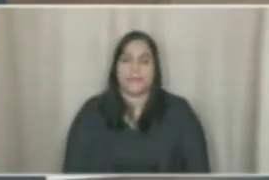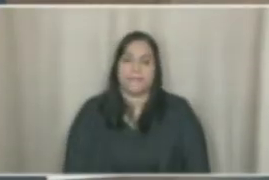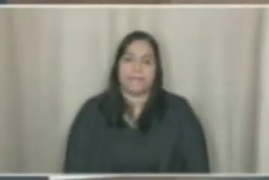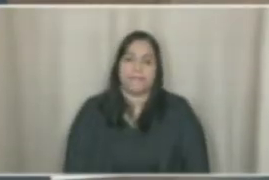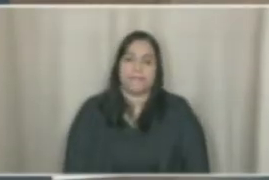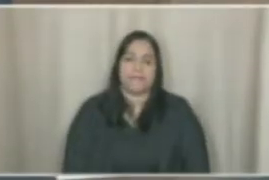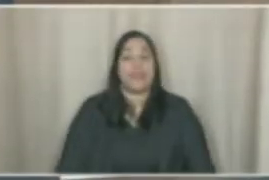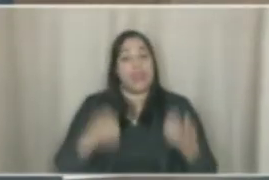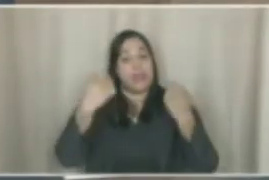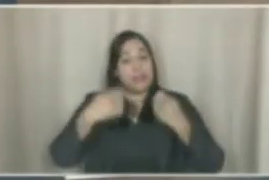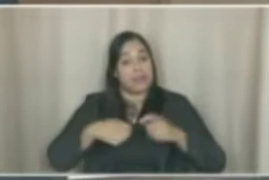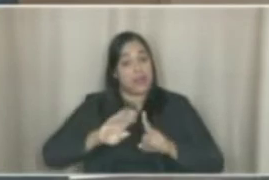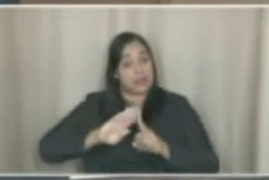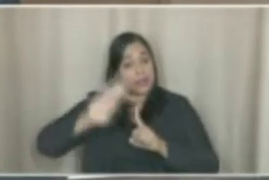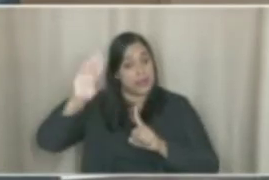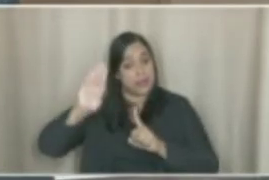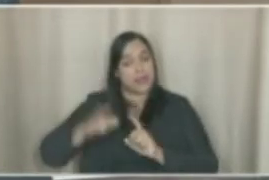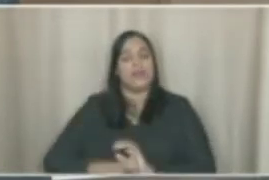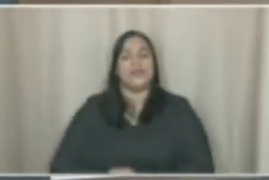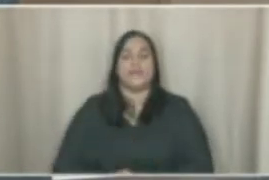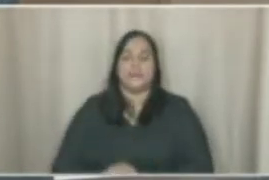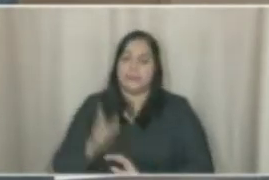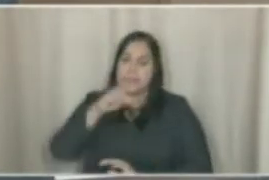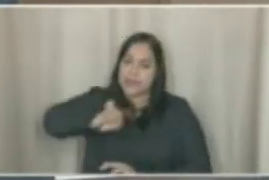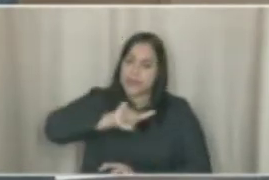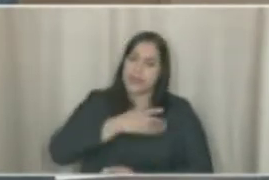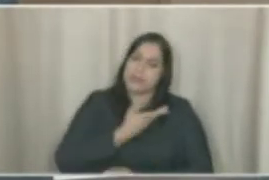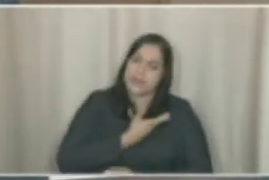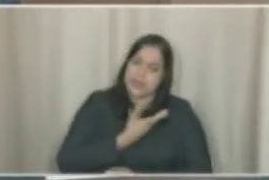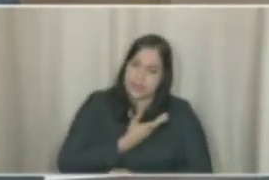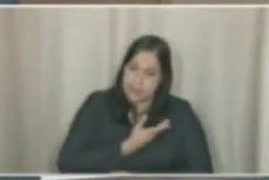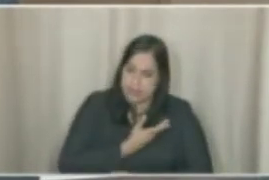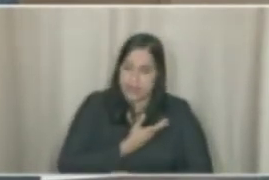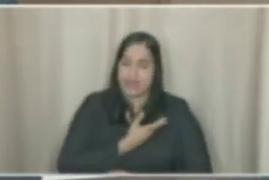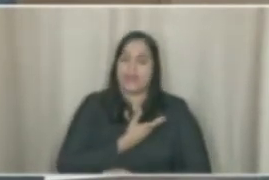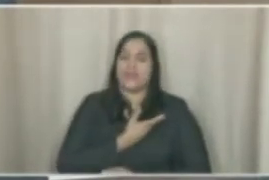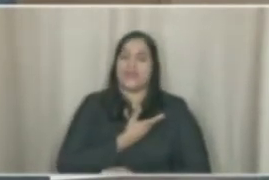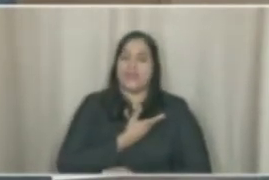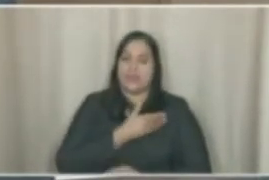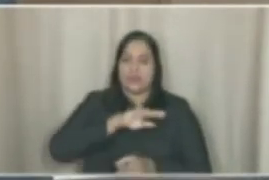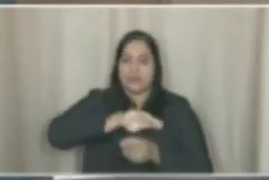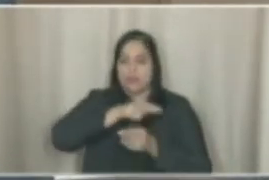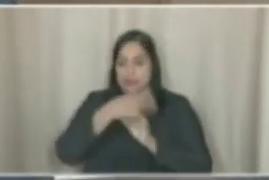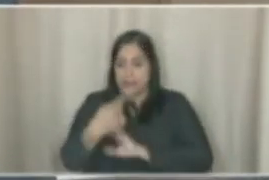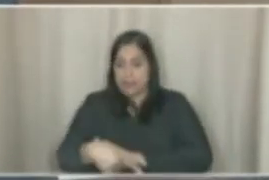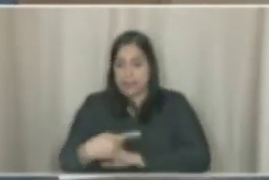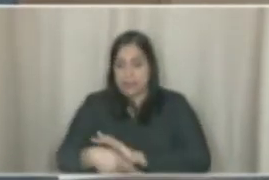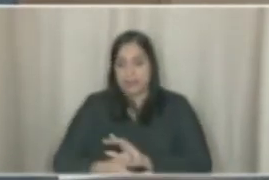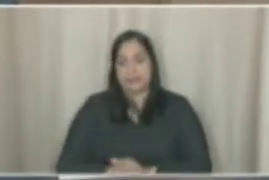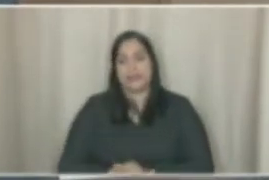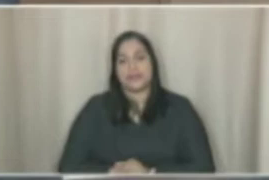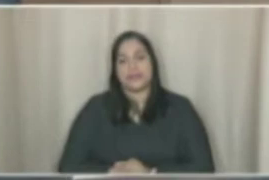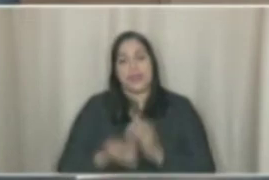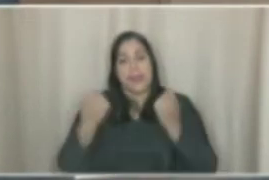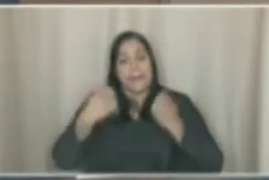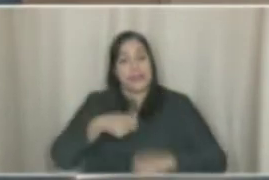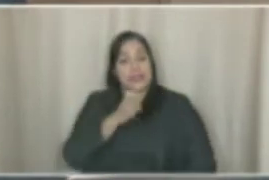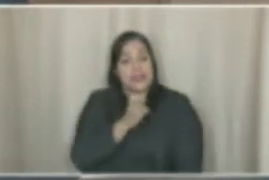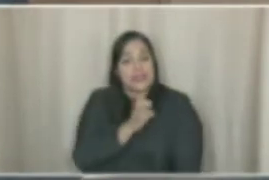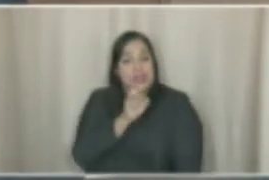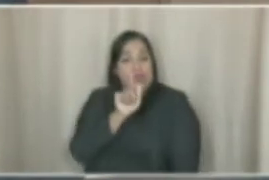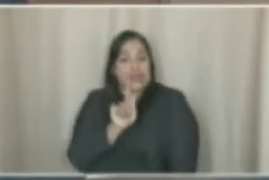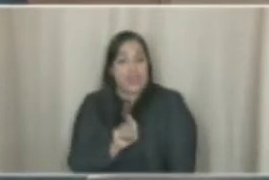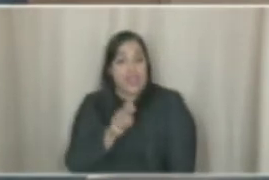que precisa ser feito no dia de hoje, minhas colegas e meus colegas de parlamento, é a implantação do 5G em